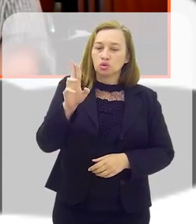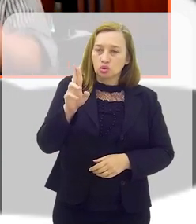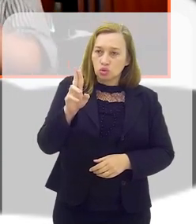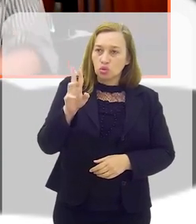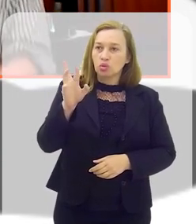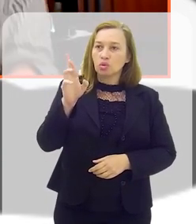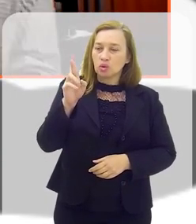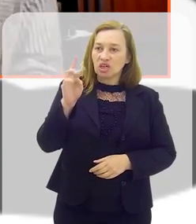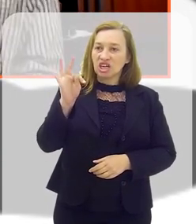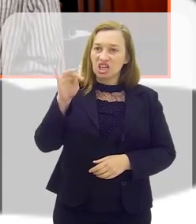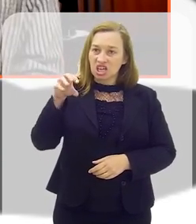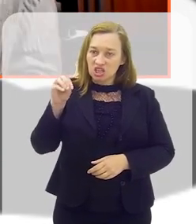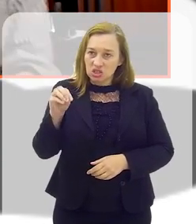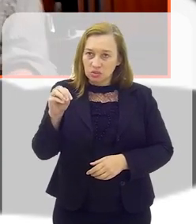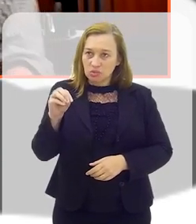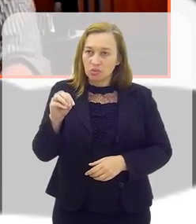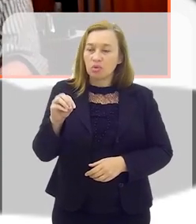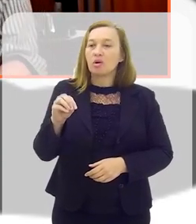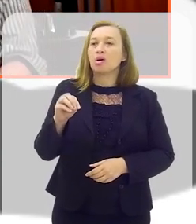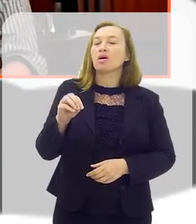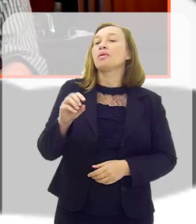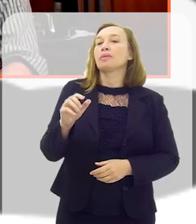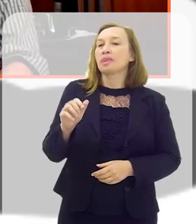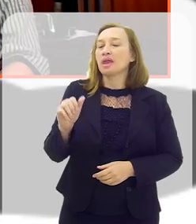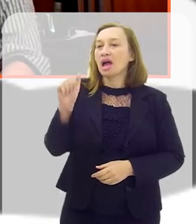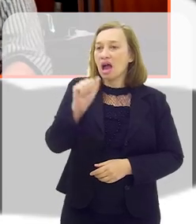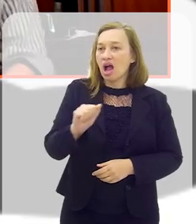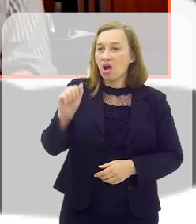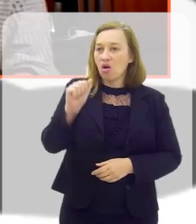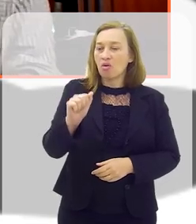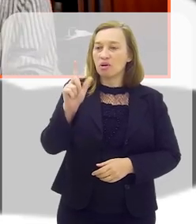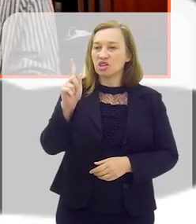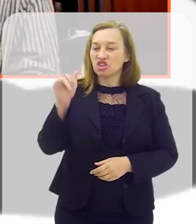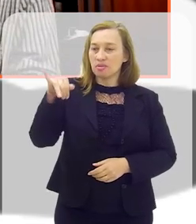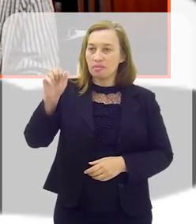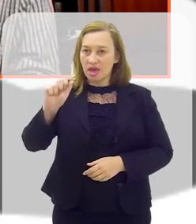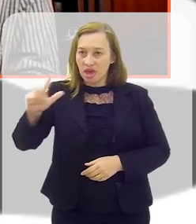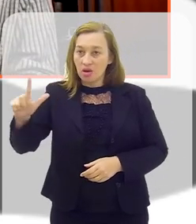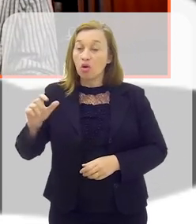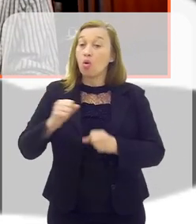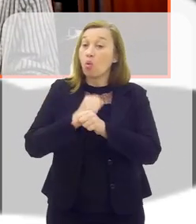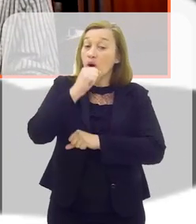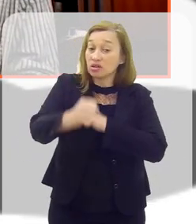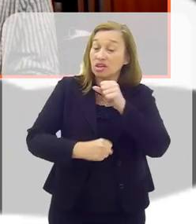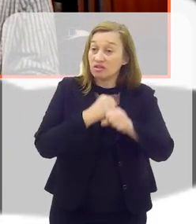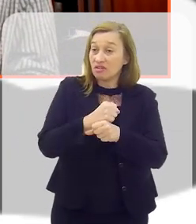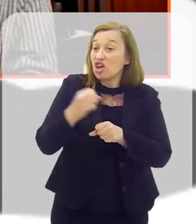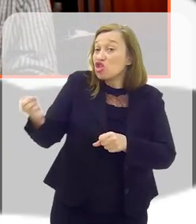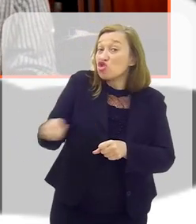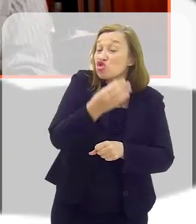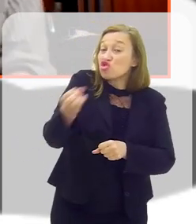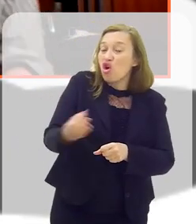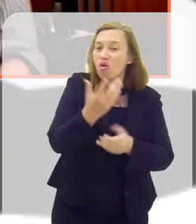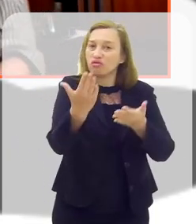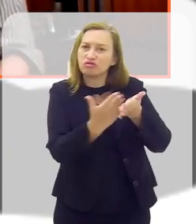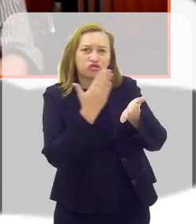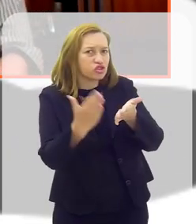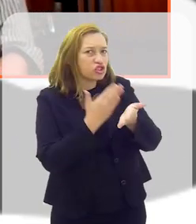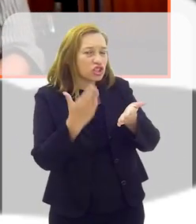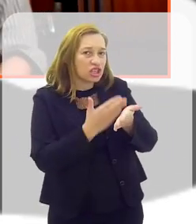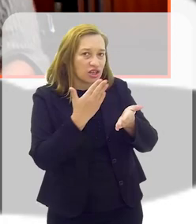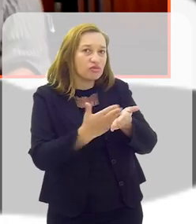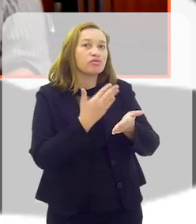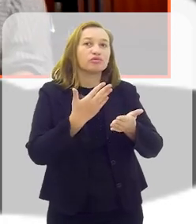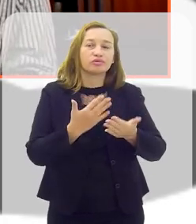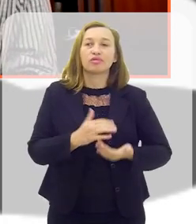Agora, Cláudio, uma coisa que a gente tem do ano que vem também, lançamento de novos livros. Opa! A gente não para,